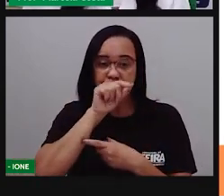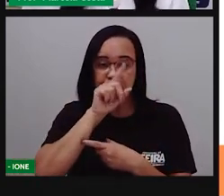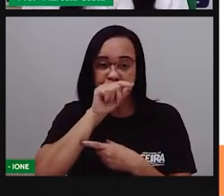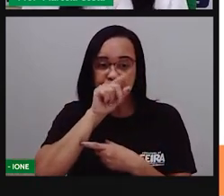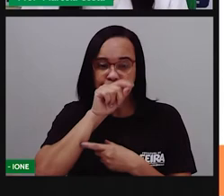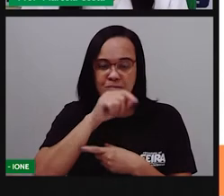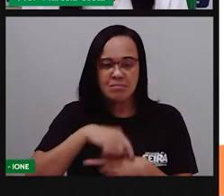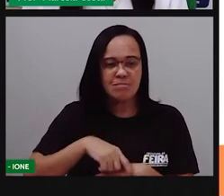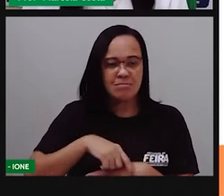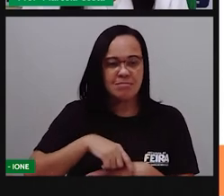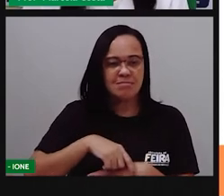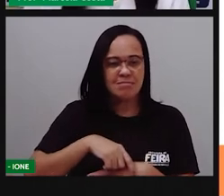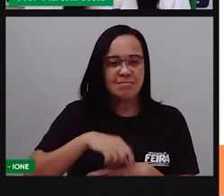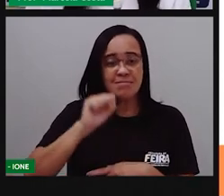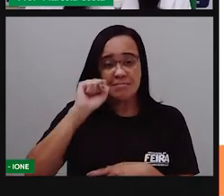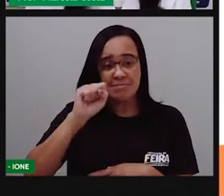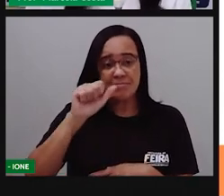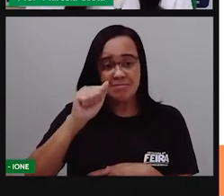Sabiá.